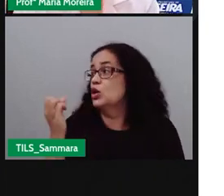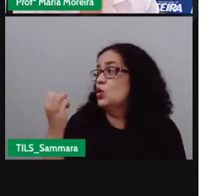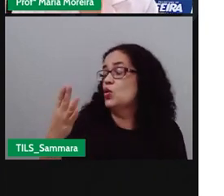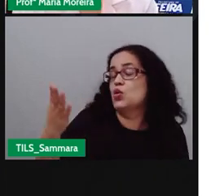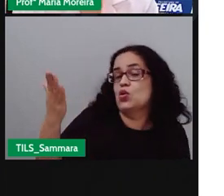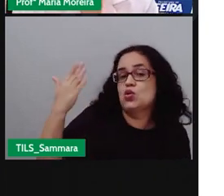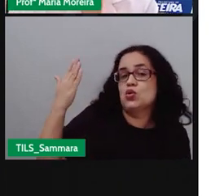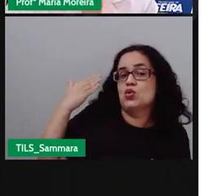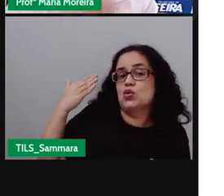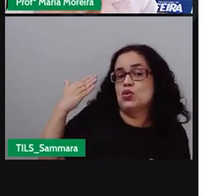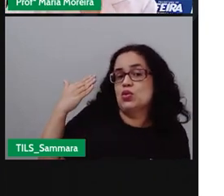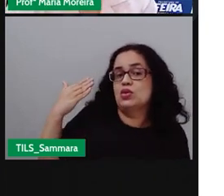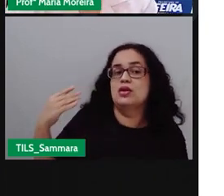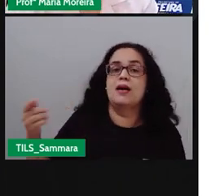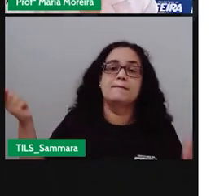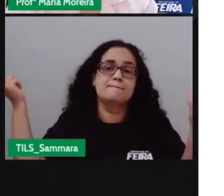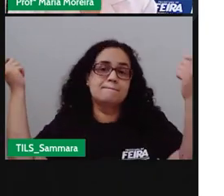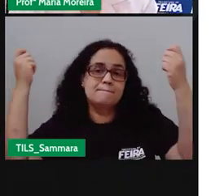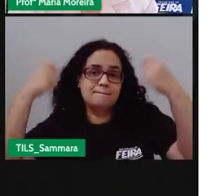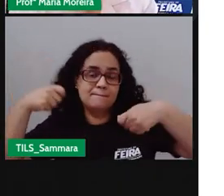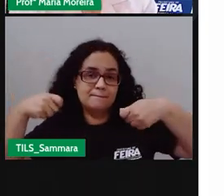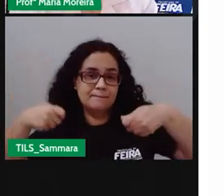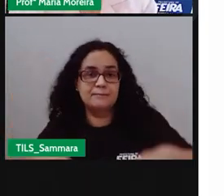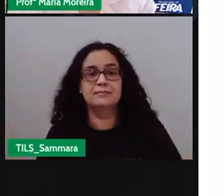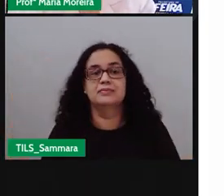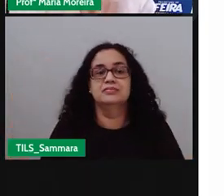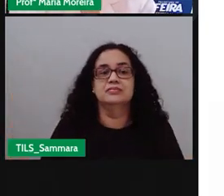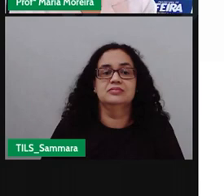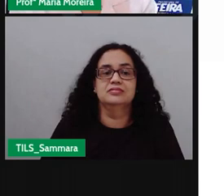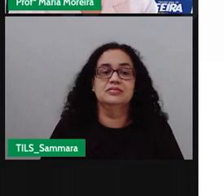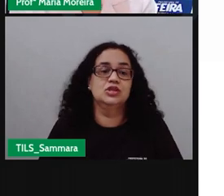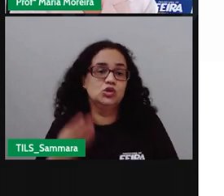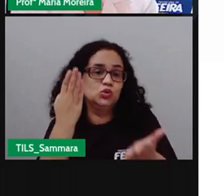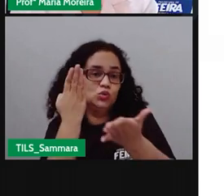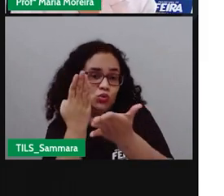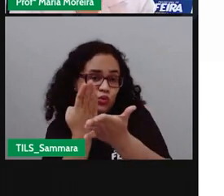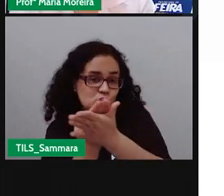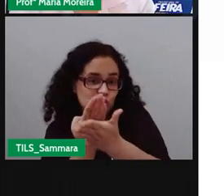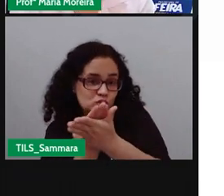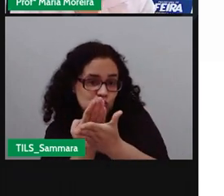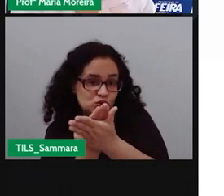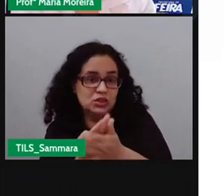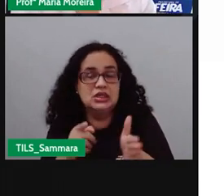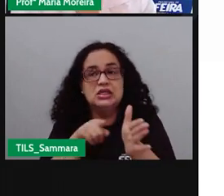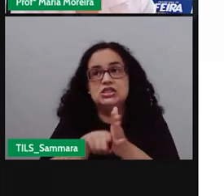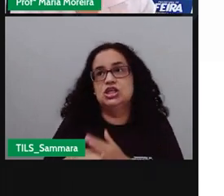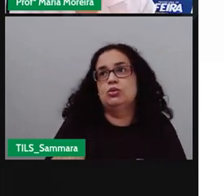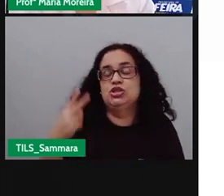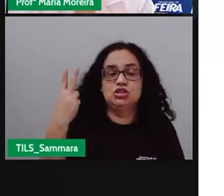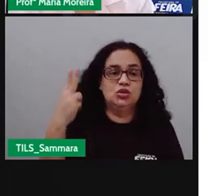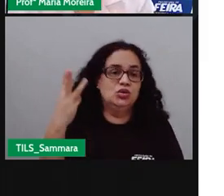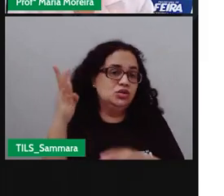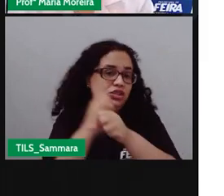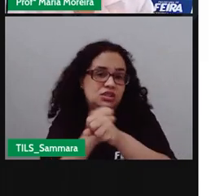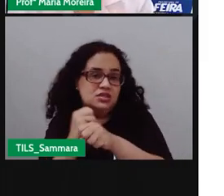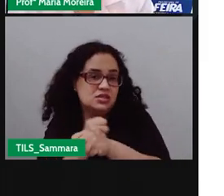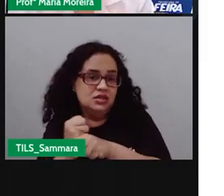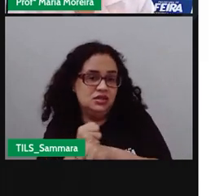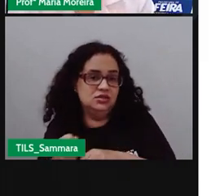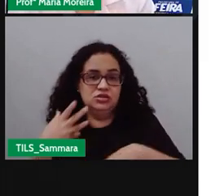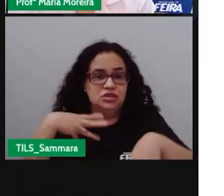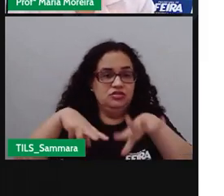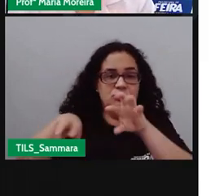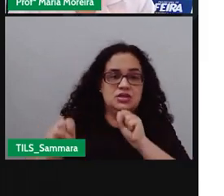Samara, se precisa para ser, de estudo, para ser o intérprete em Libras? Dois,